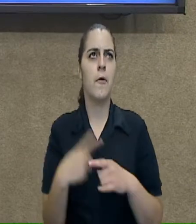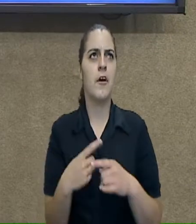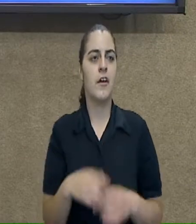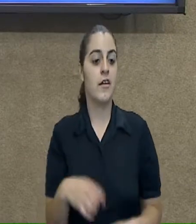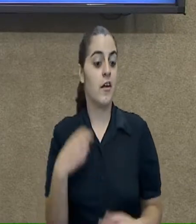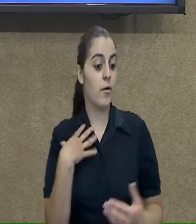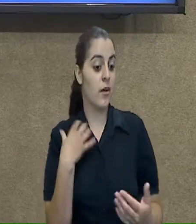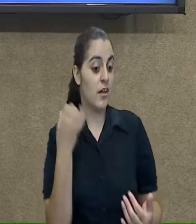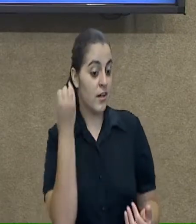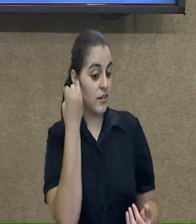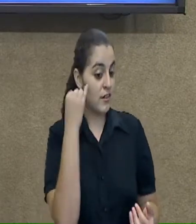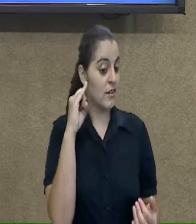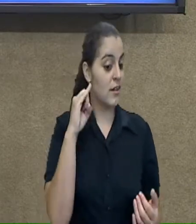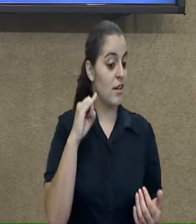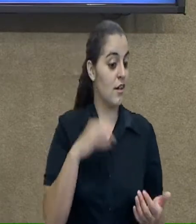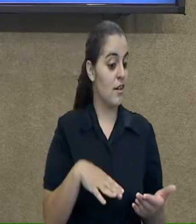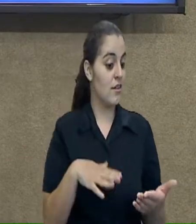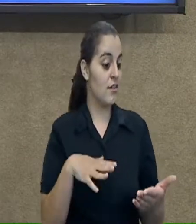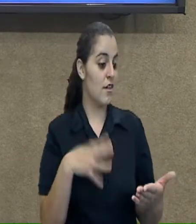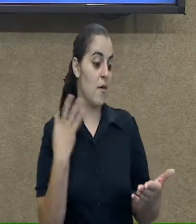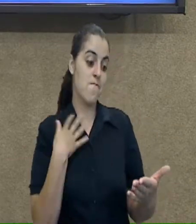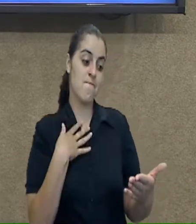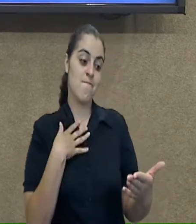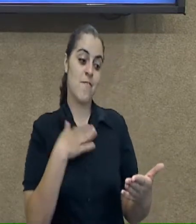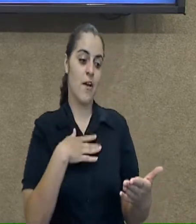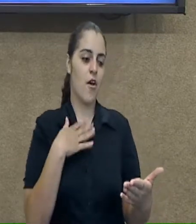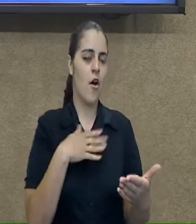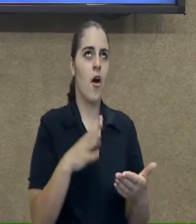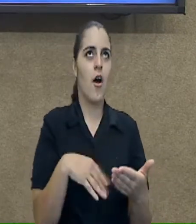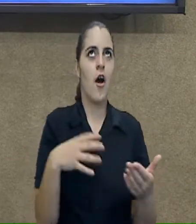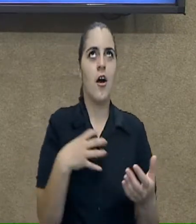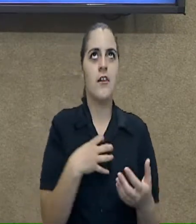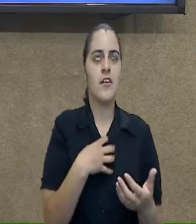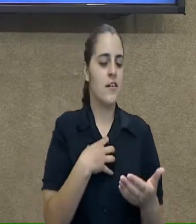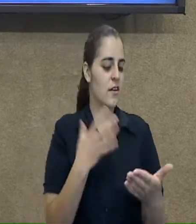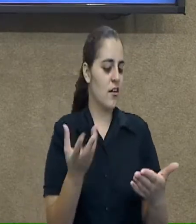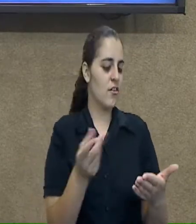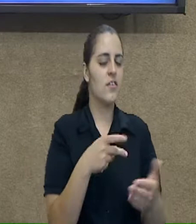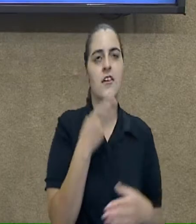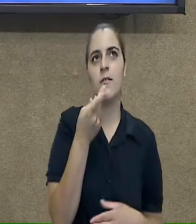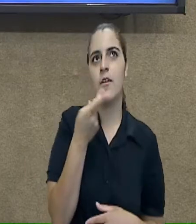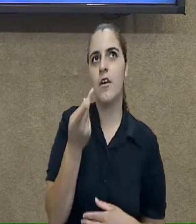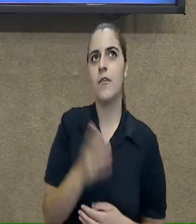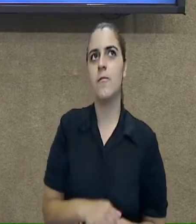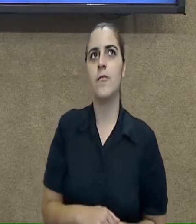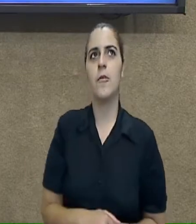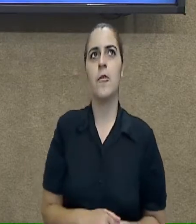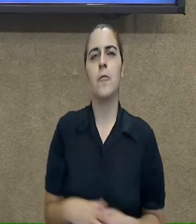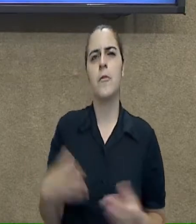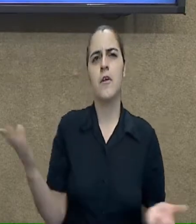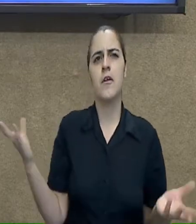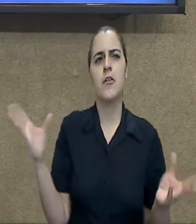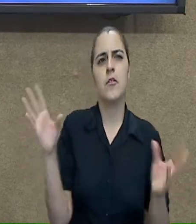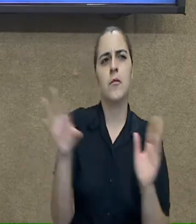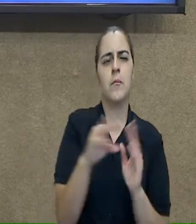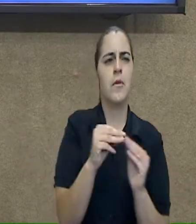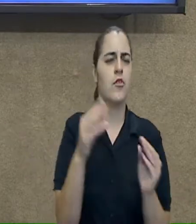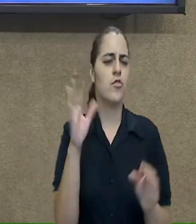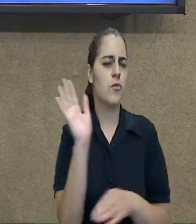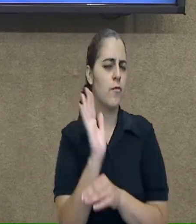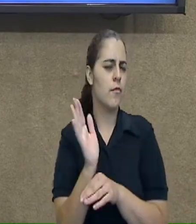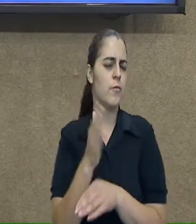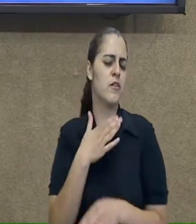a parte que você vai descrever é a parte em que você vai falar sobre as etapas do